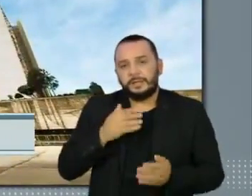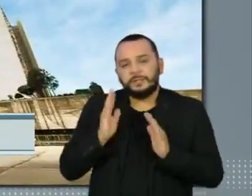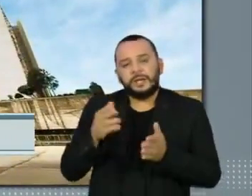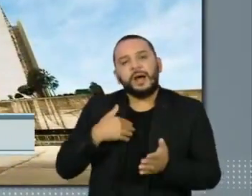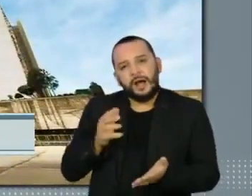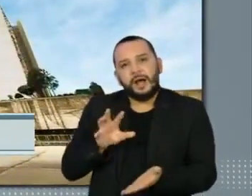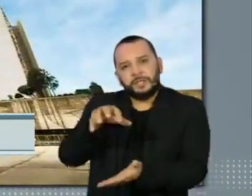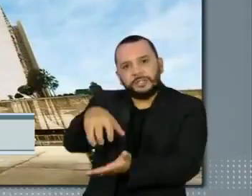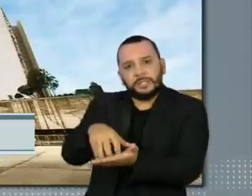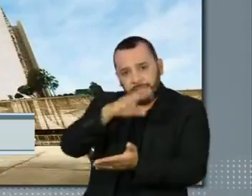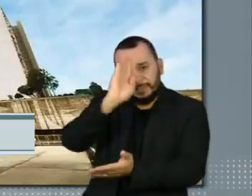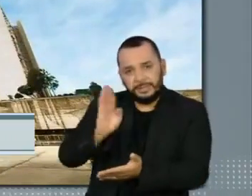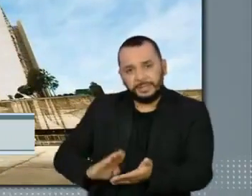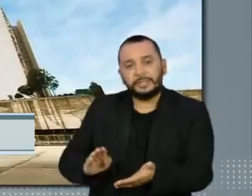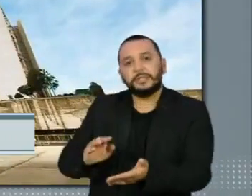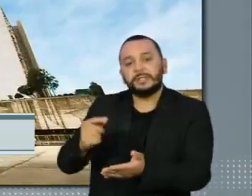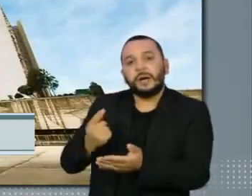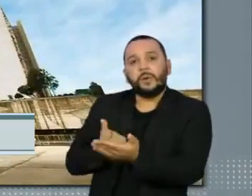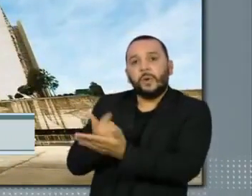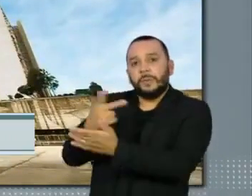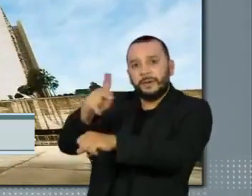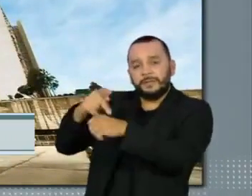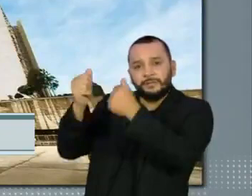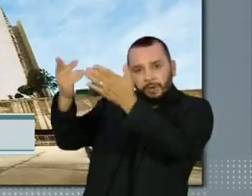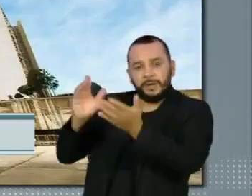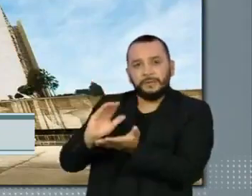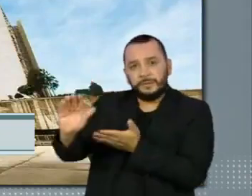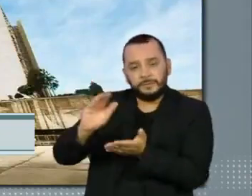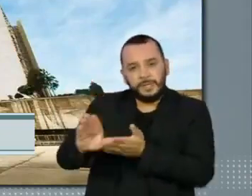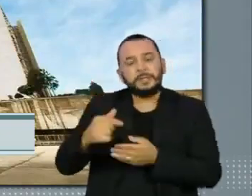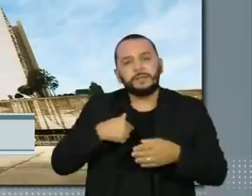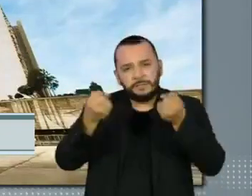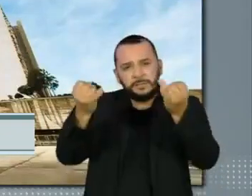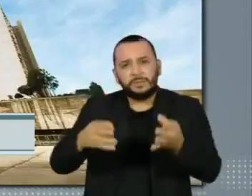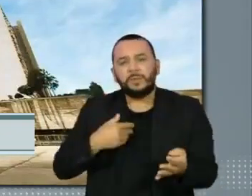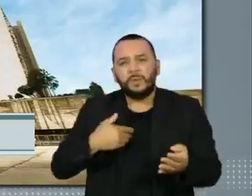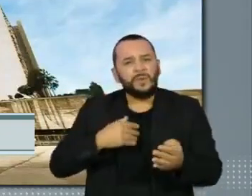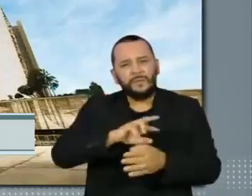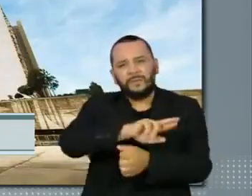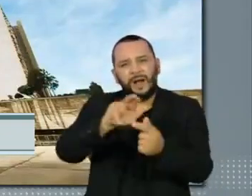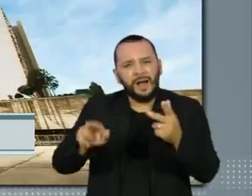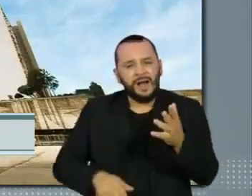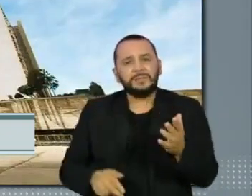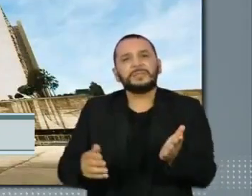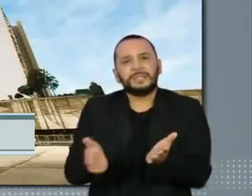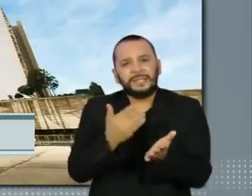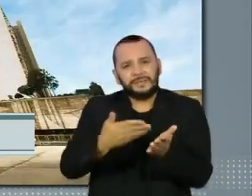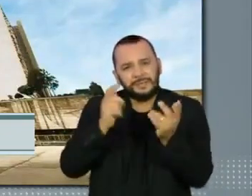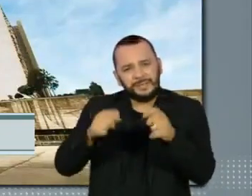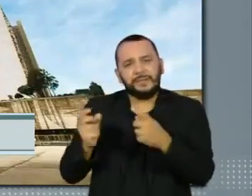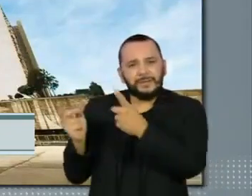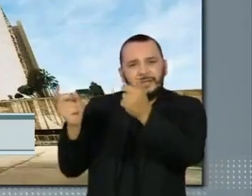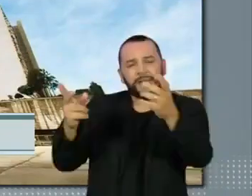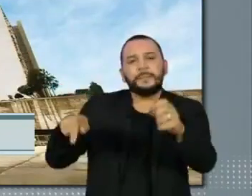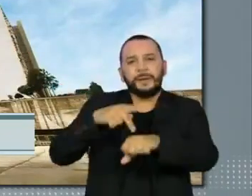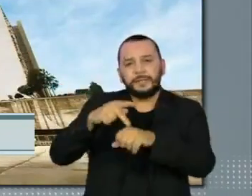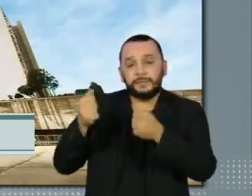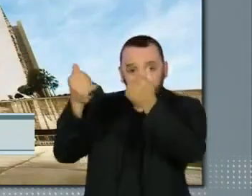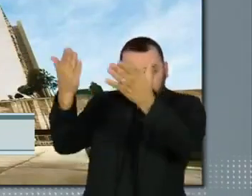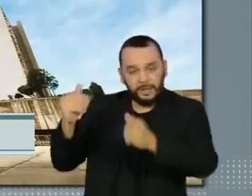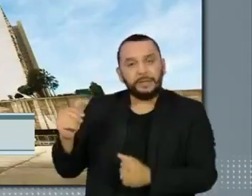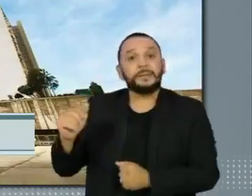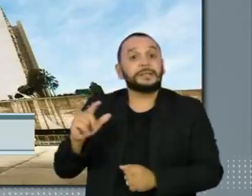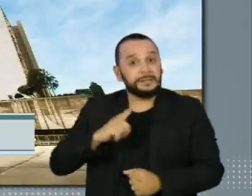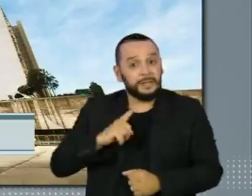e Investimento publicou uma seleção de livros nacionais com potencial de comercialização fora do país. Na publicação, uma agente